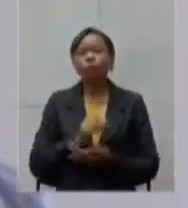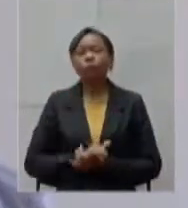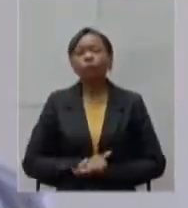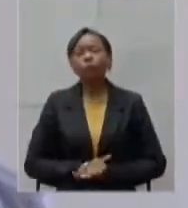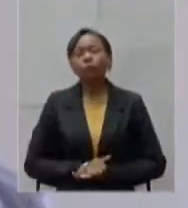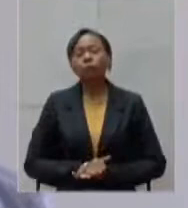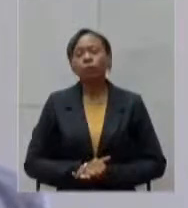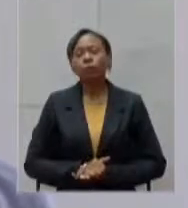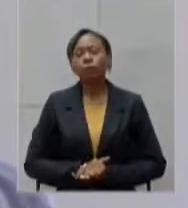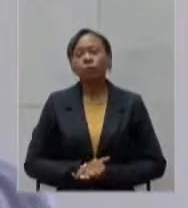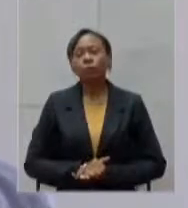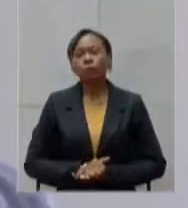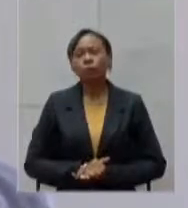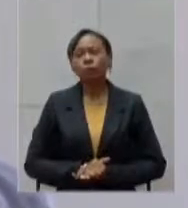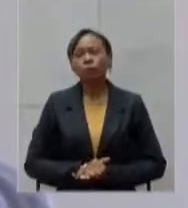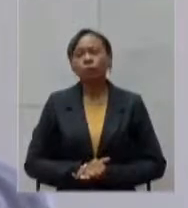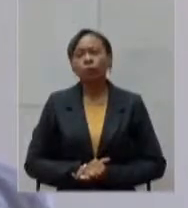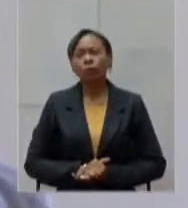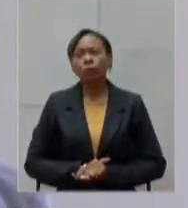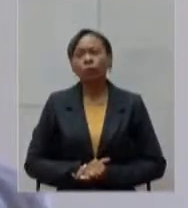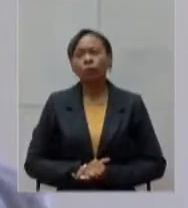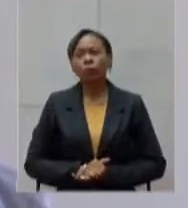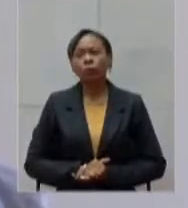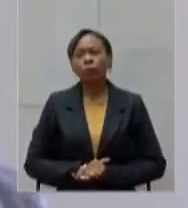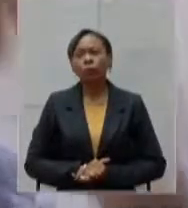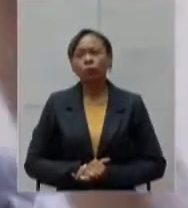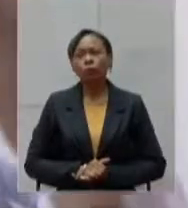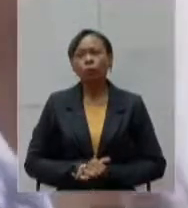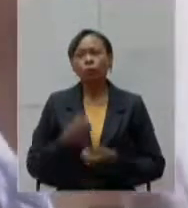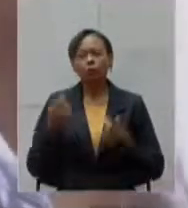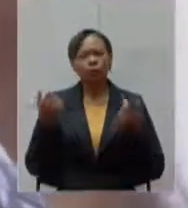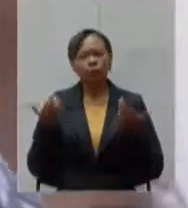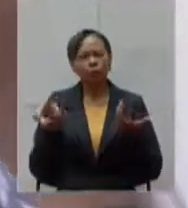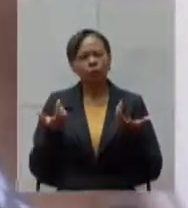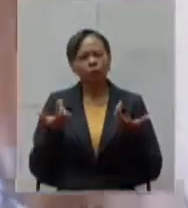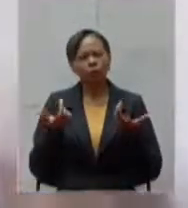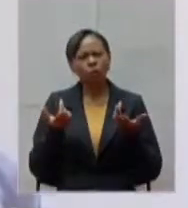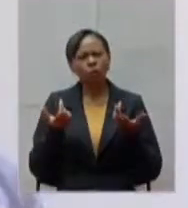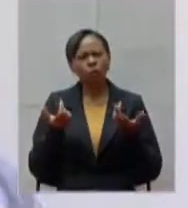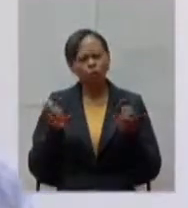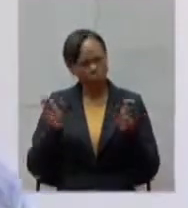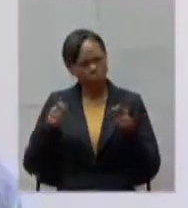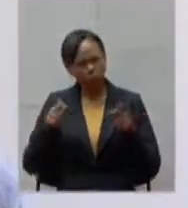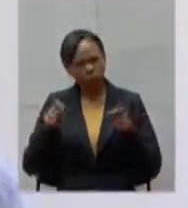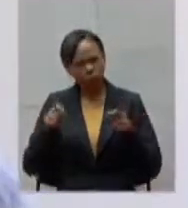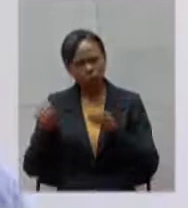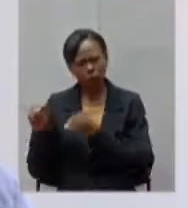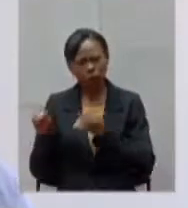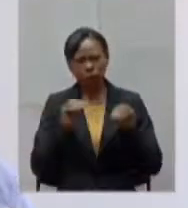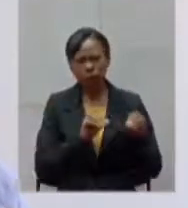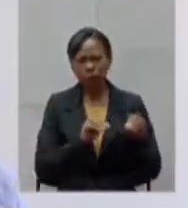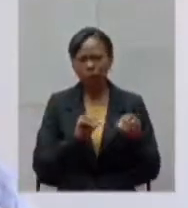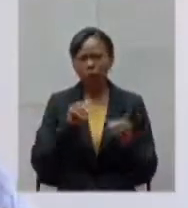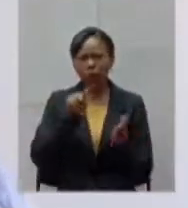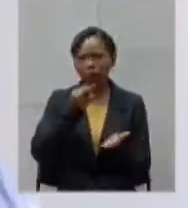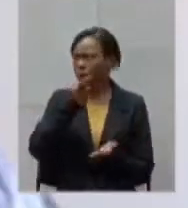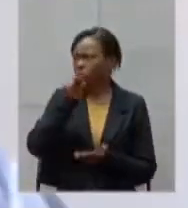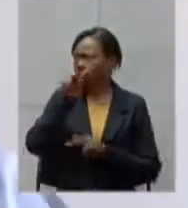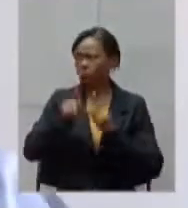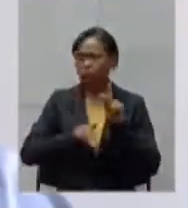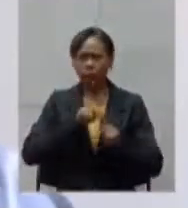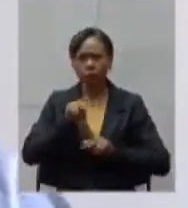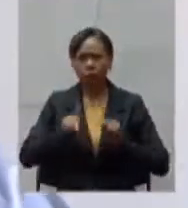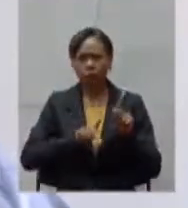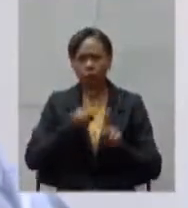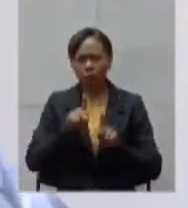momento não seria o caso de transferir pacientes que estão ocupando leitos em CTI para esses leitos de